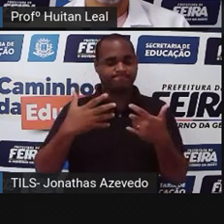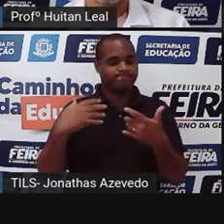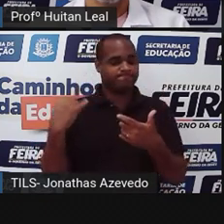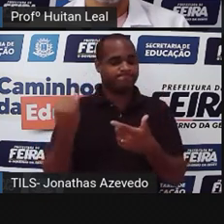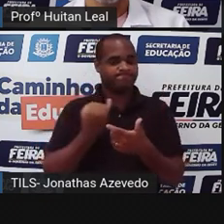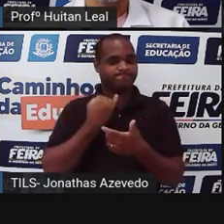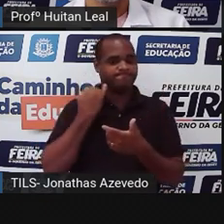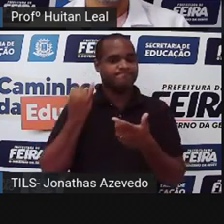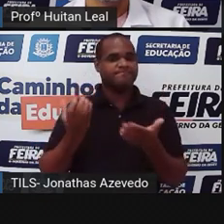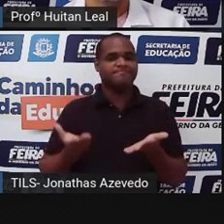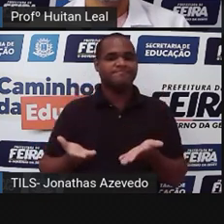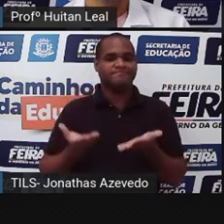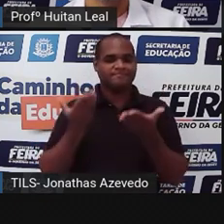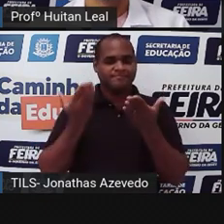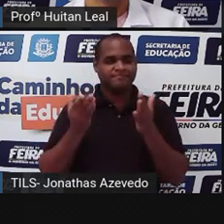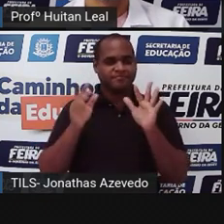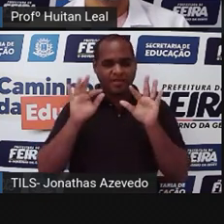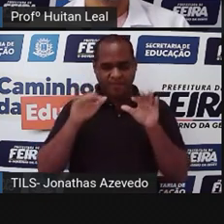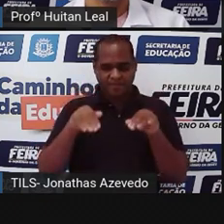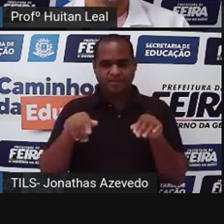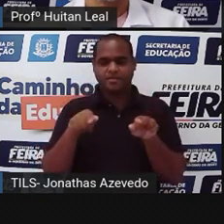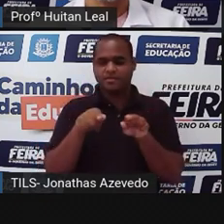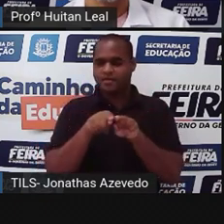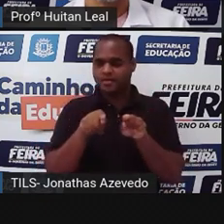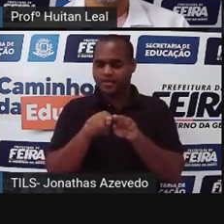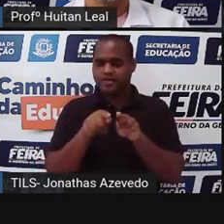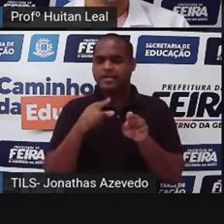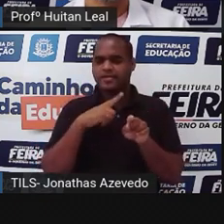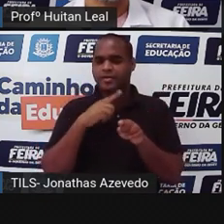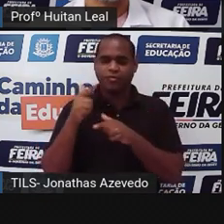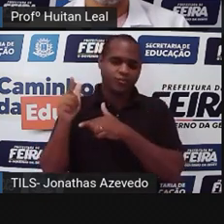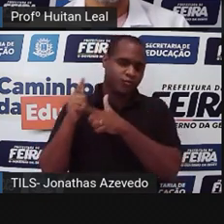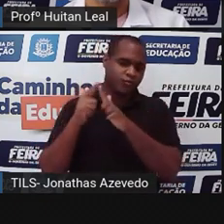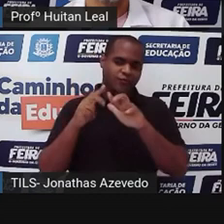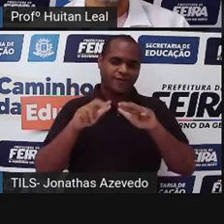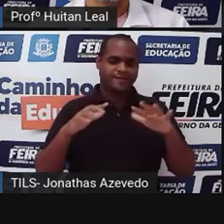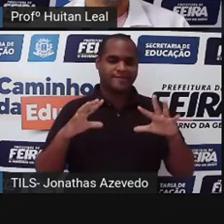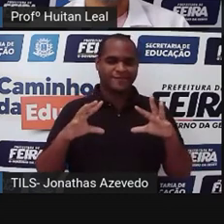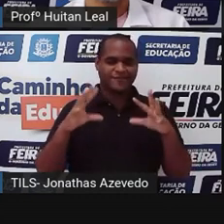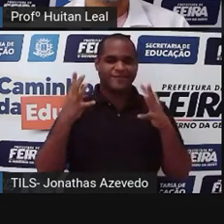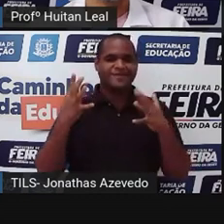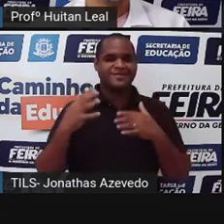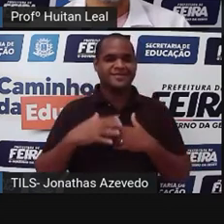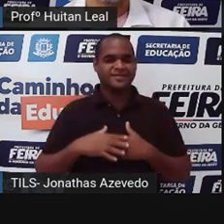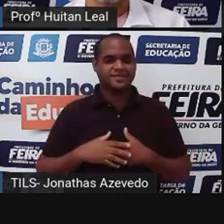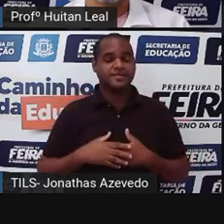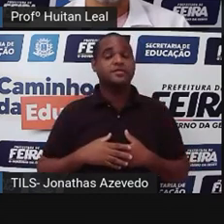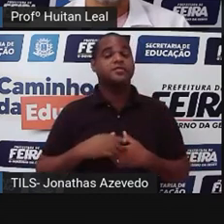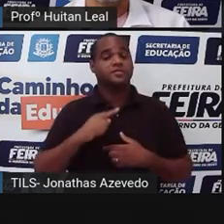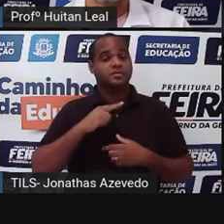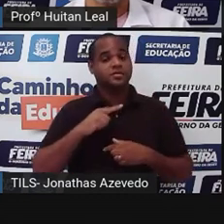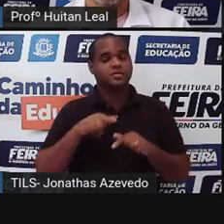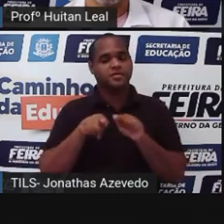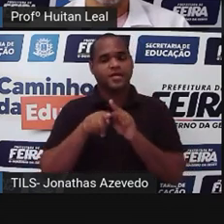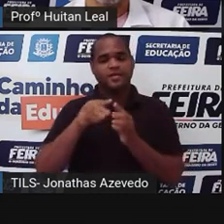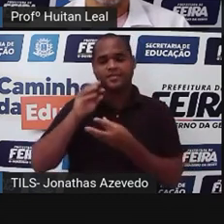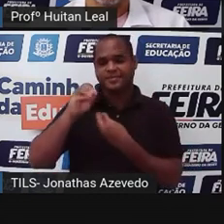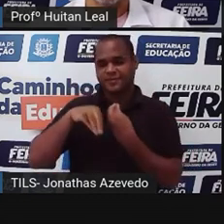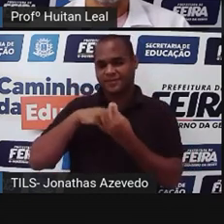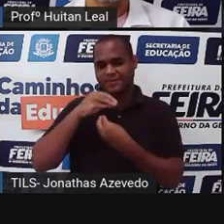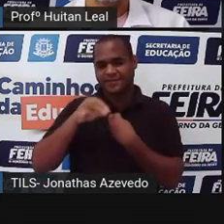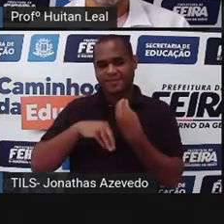interessante no final e ele também, como qualquer conto fantástico, ele vai misturar